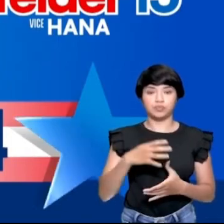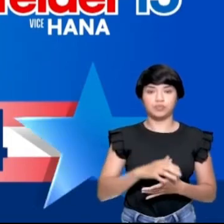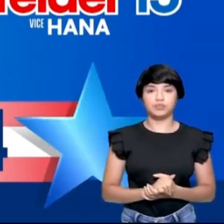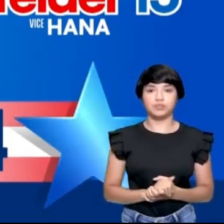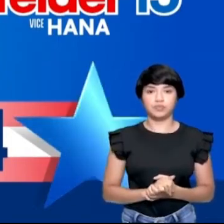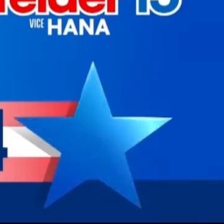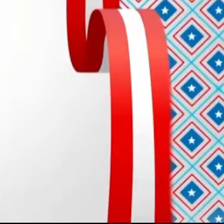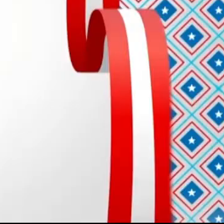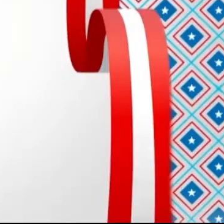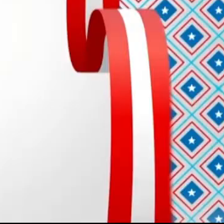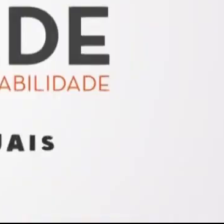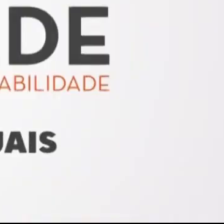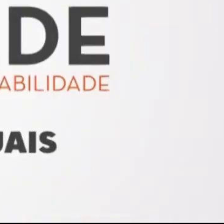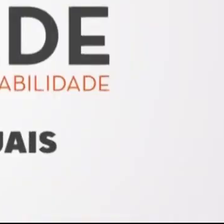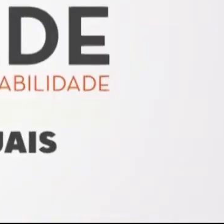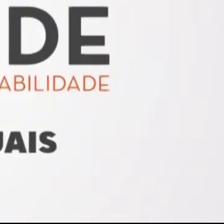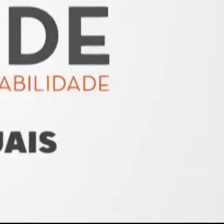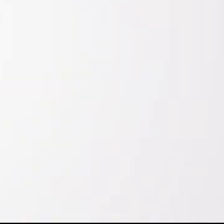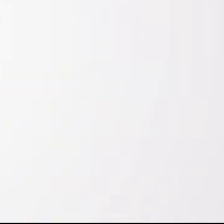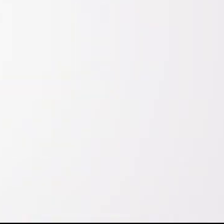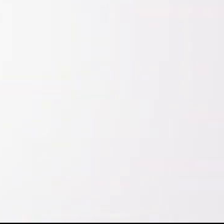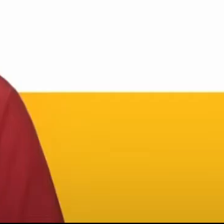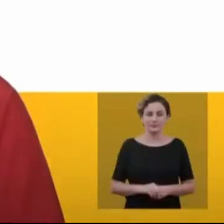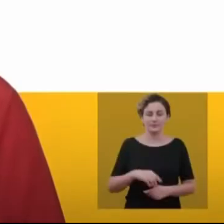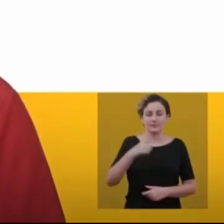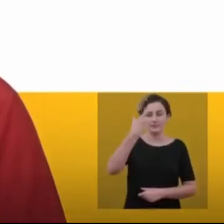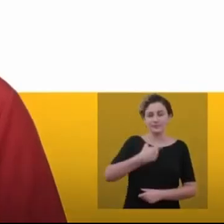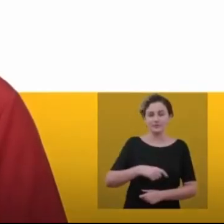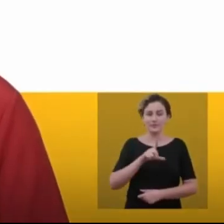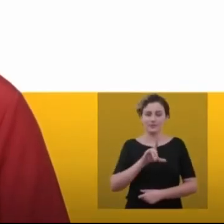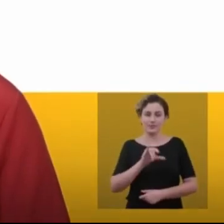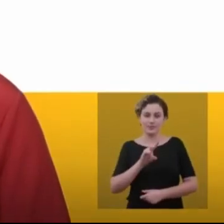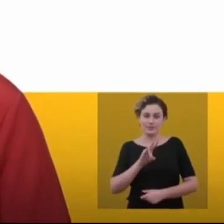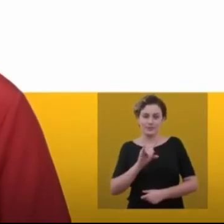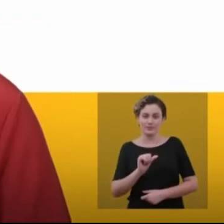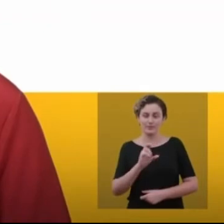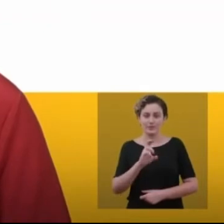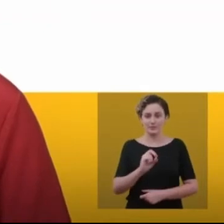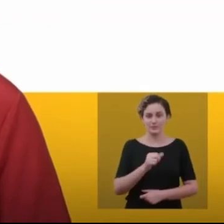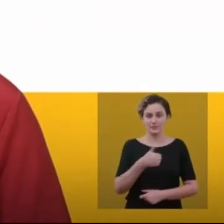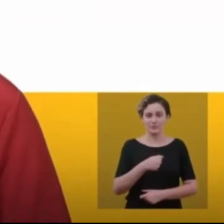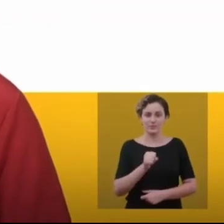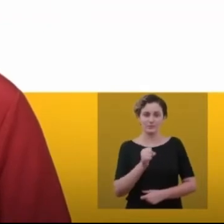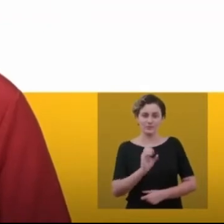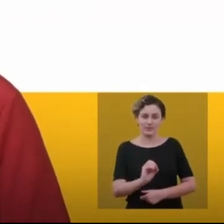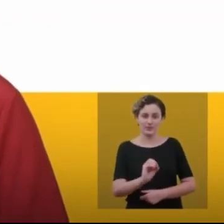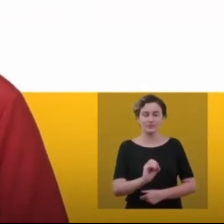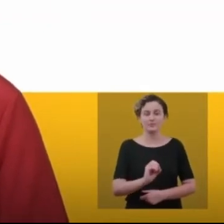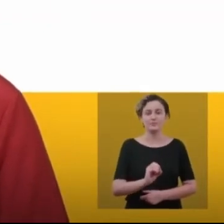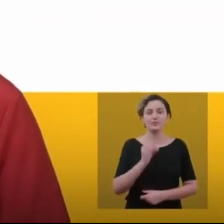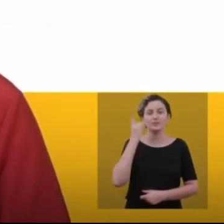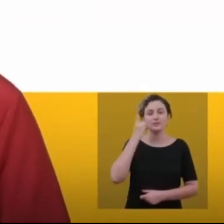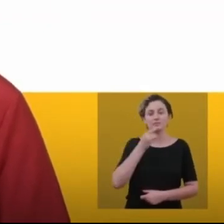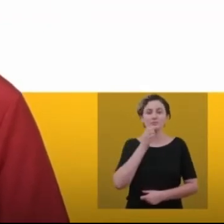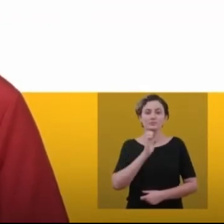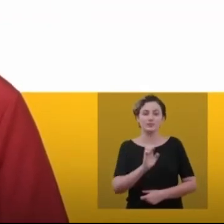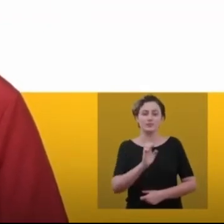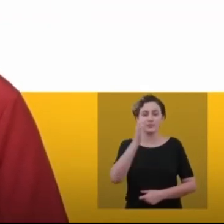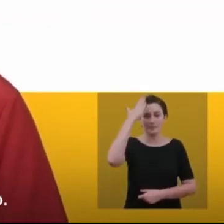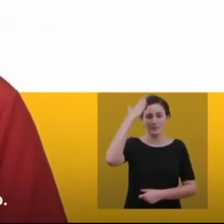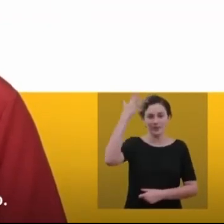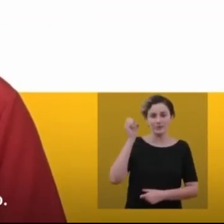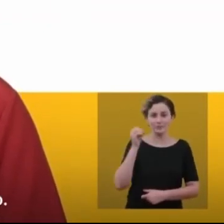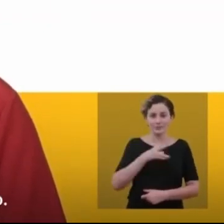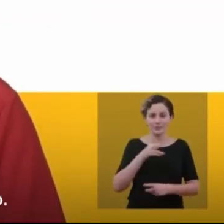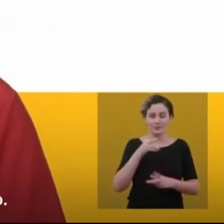12344. Federação Pissol Rede. Sou Lívia Noronha, 5180 para deputada estadual.